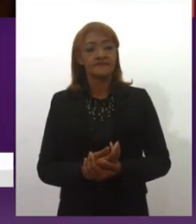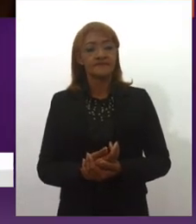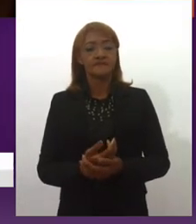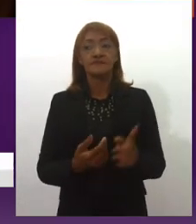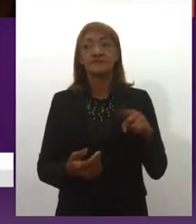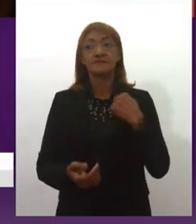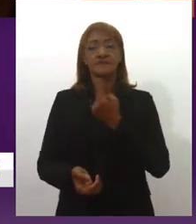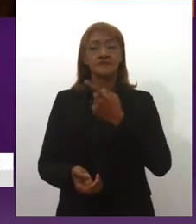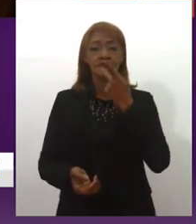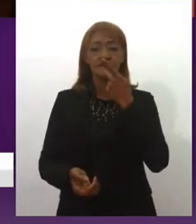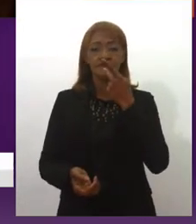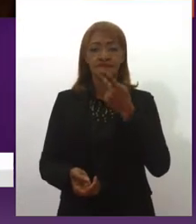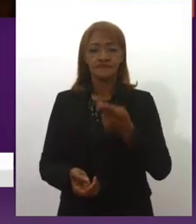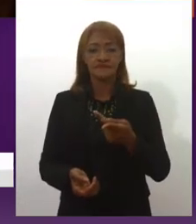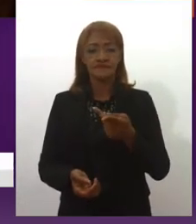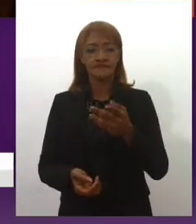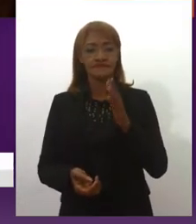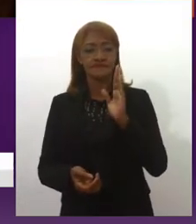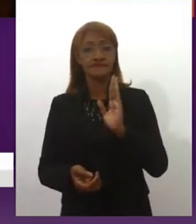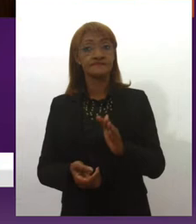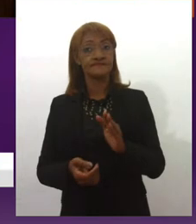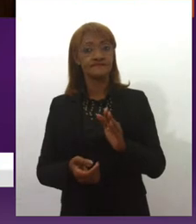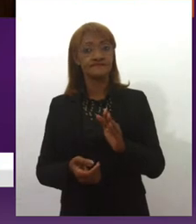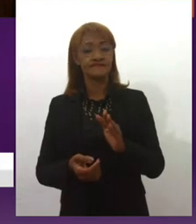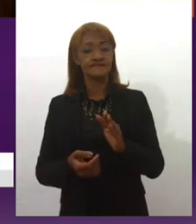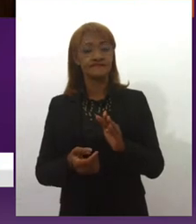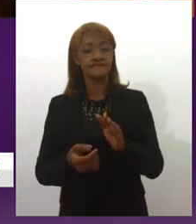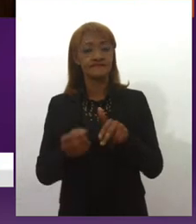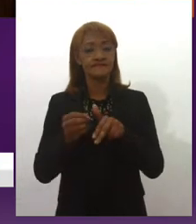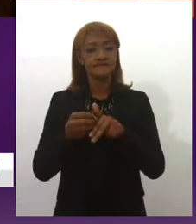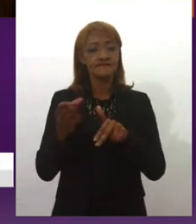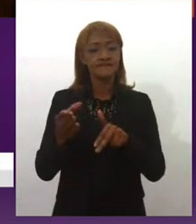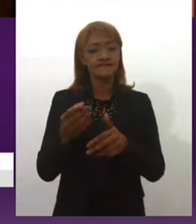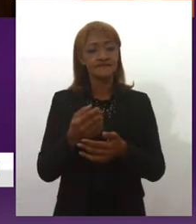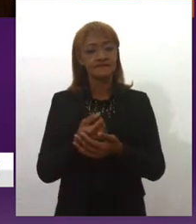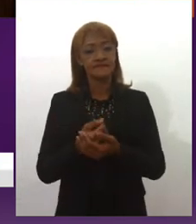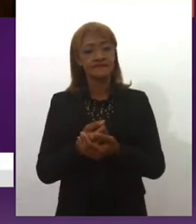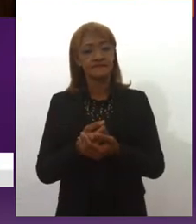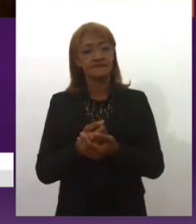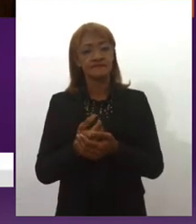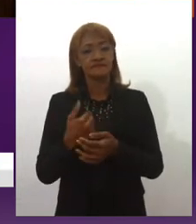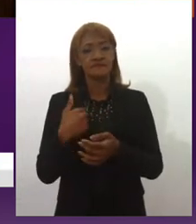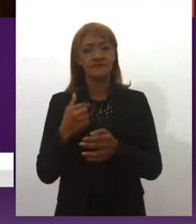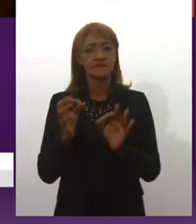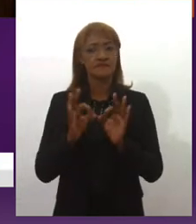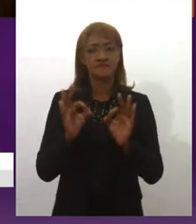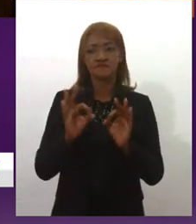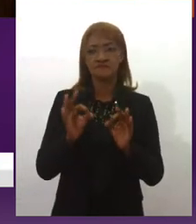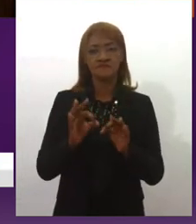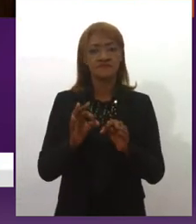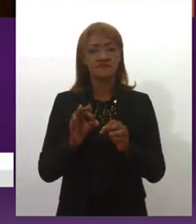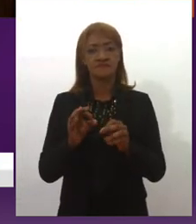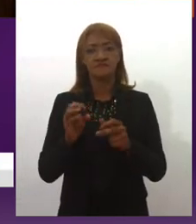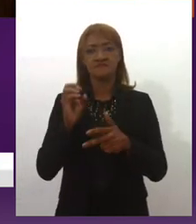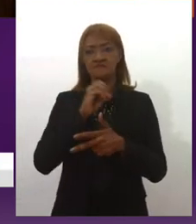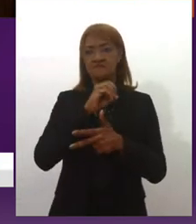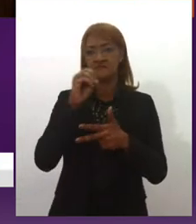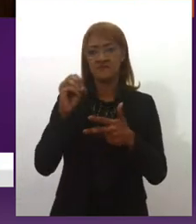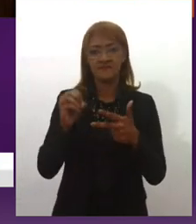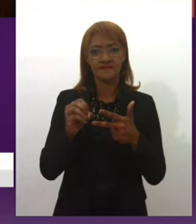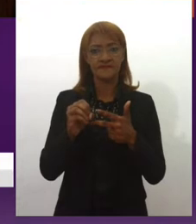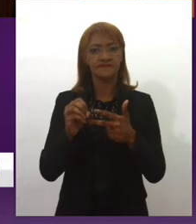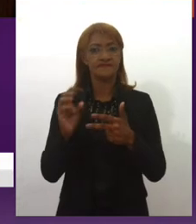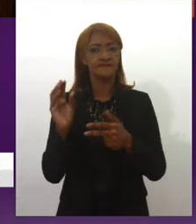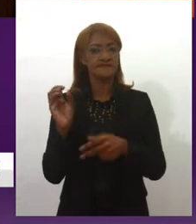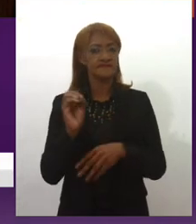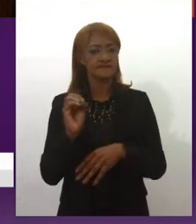investimento, eu acho que eu não uso o fluido de FIES, eu não uso o fluido de ProUni, mas quando a